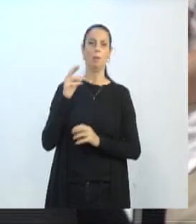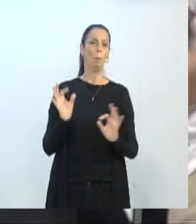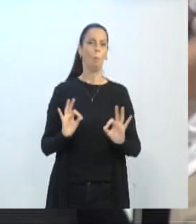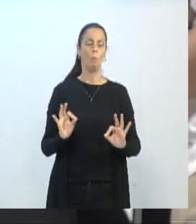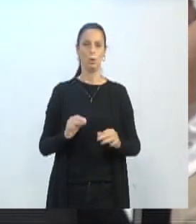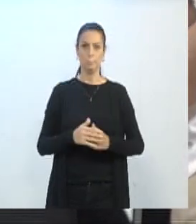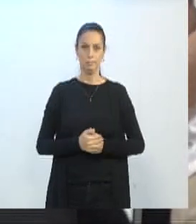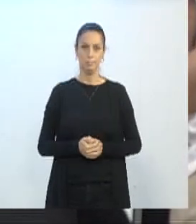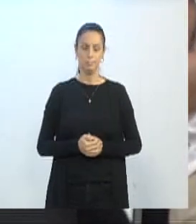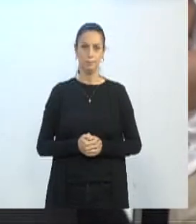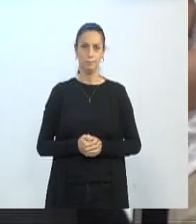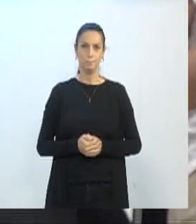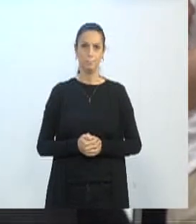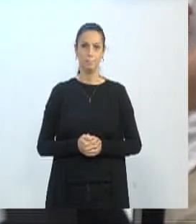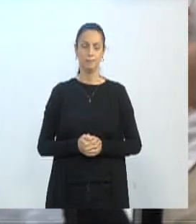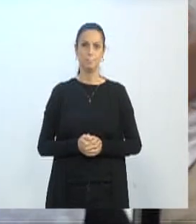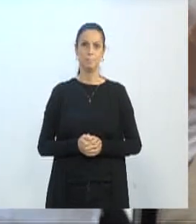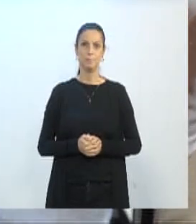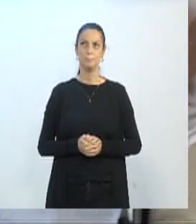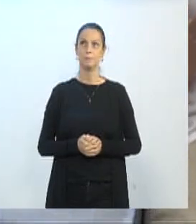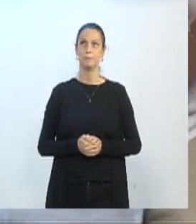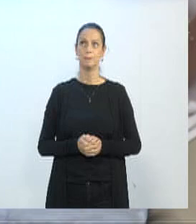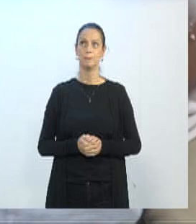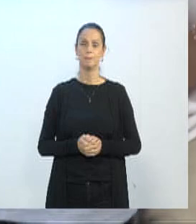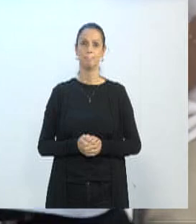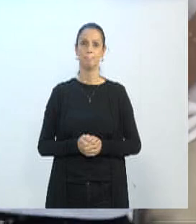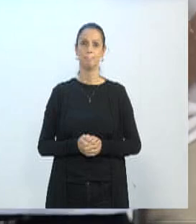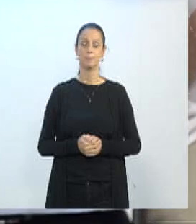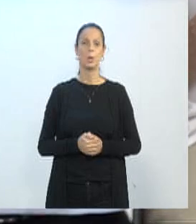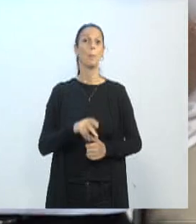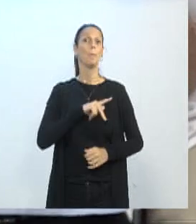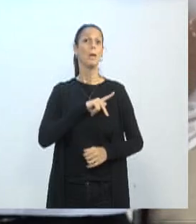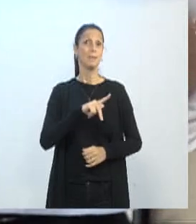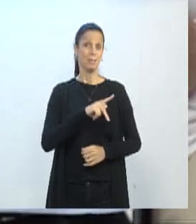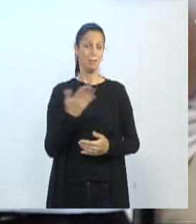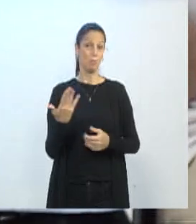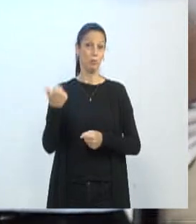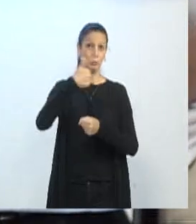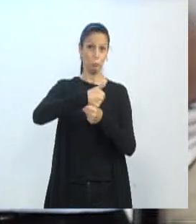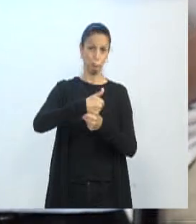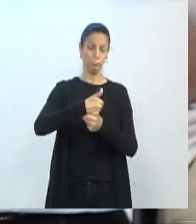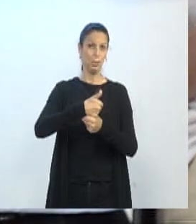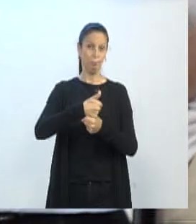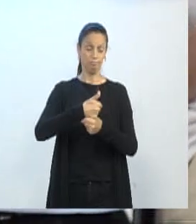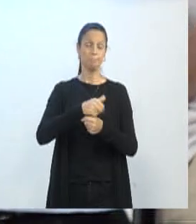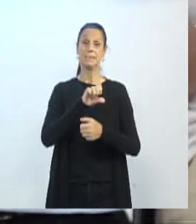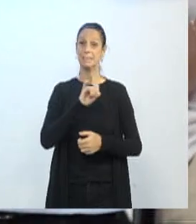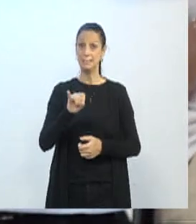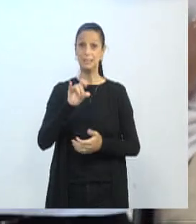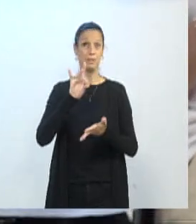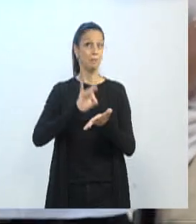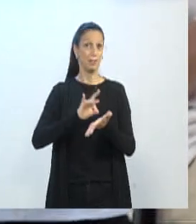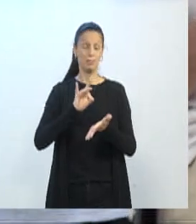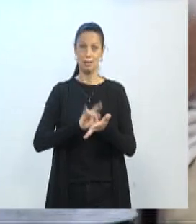O presidente A ou B que estiver lá, independente de quem está lá, se ele não tiver